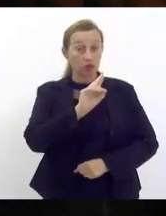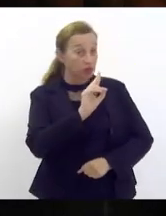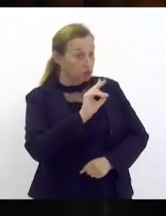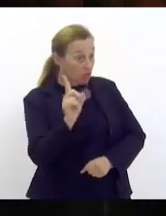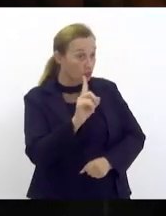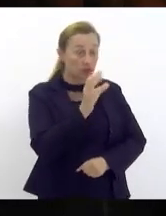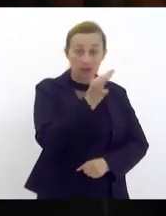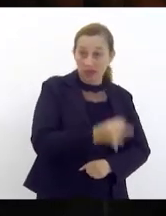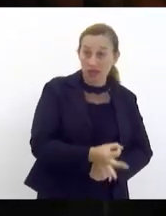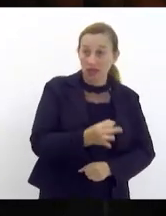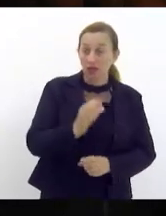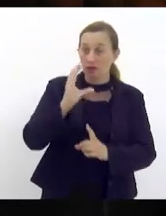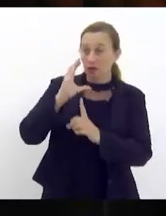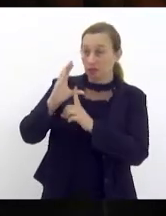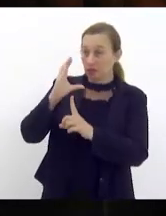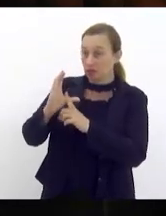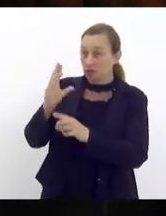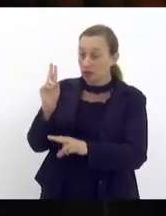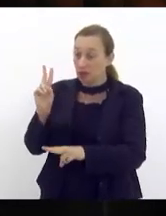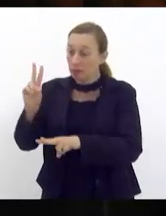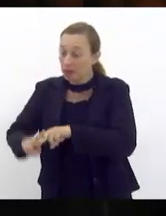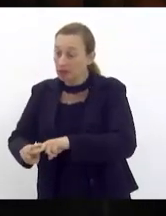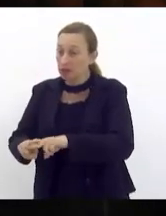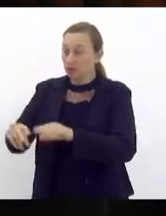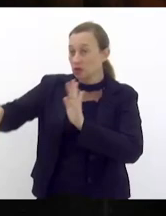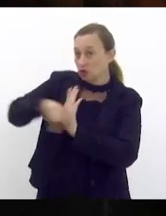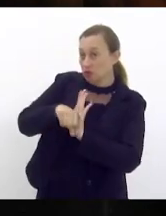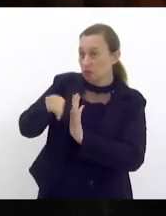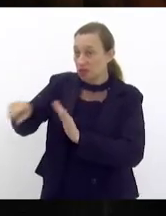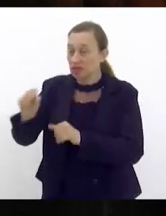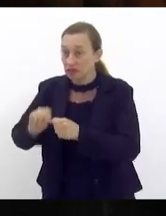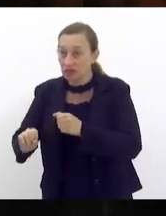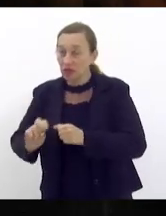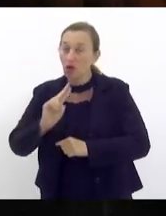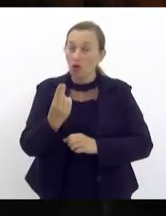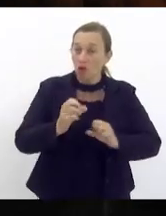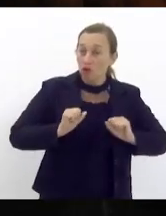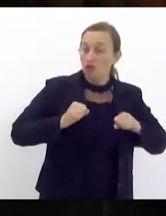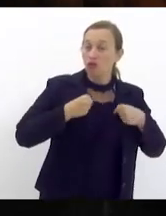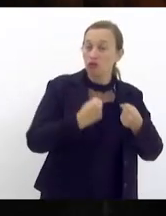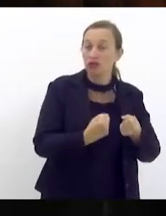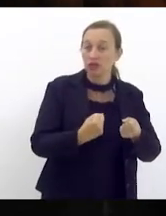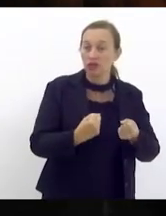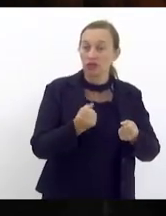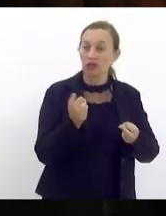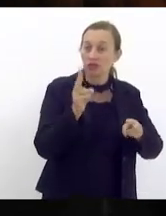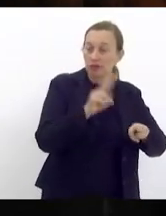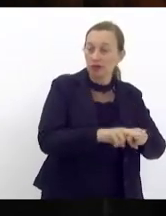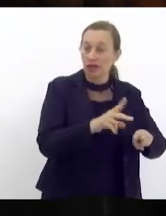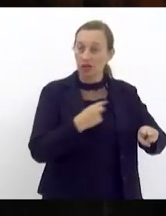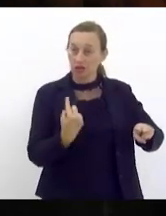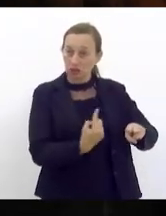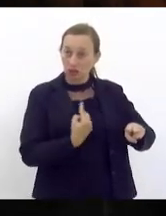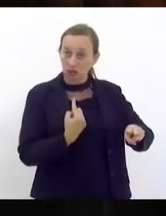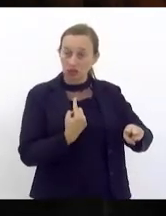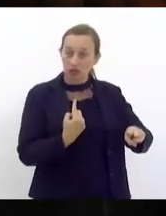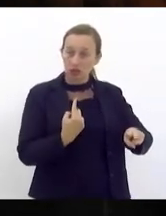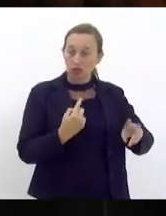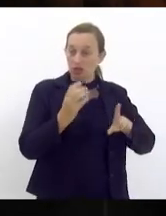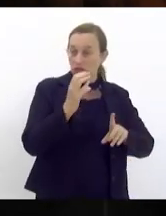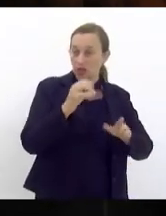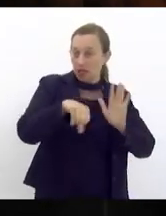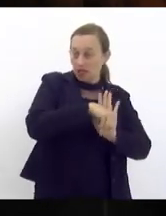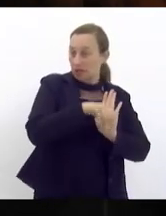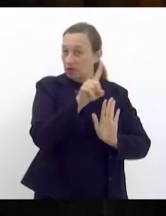se prende os comunistas pelos crimes que eles cometeram ou eles fortalecidos irão nos prender pelos crimes que não cometemos